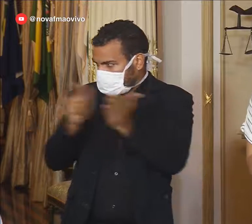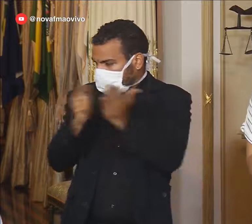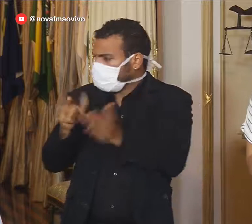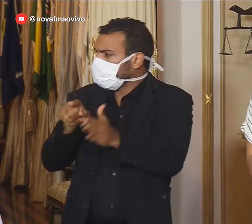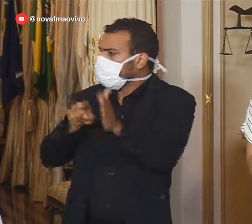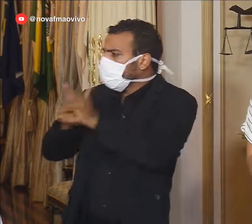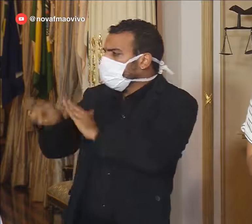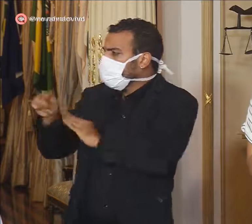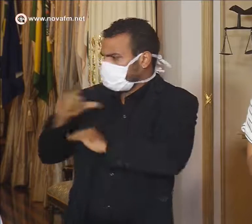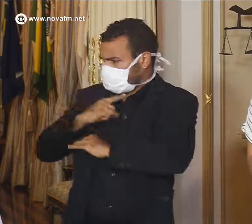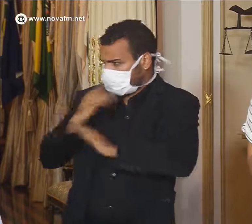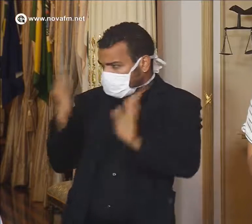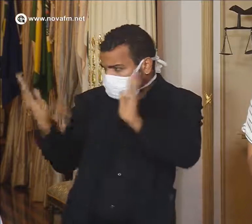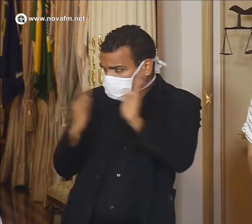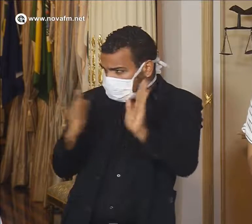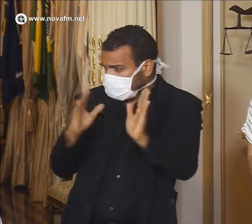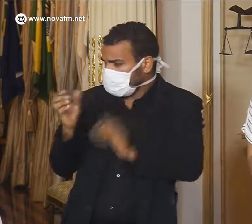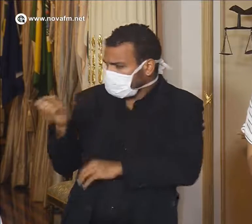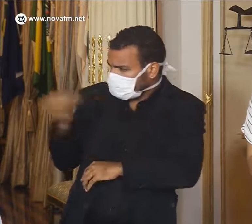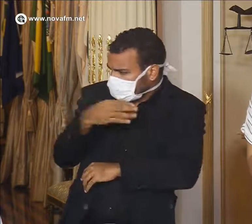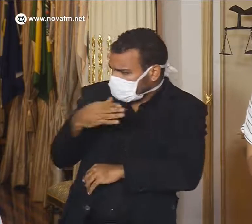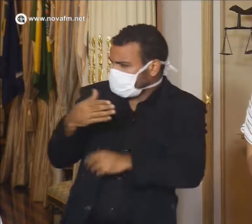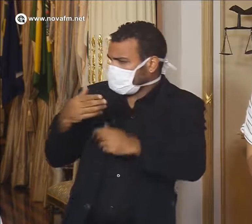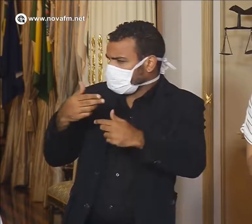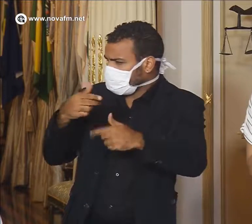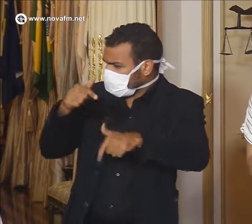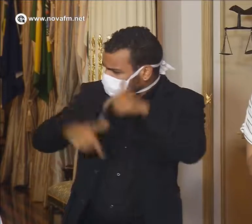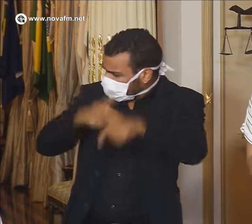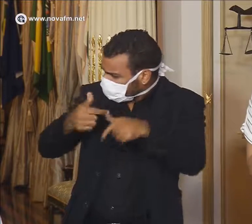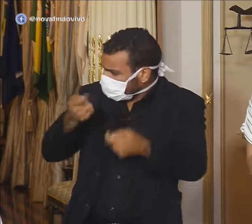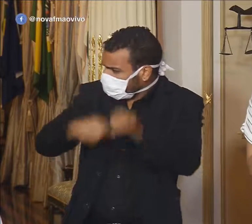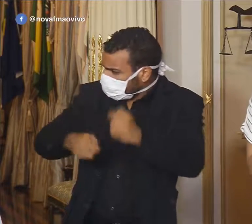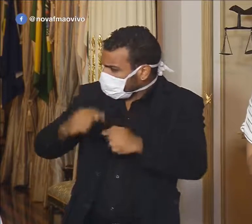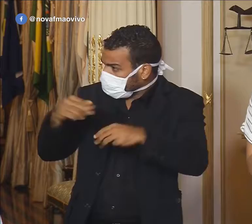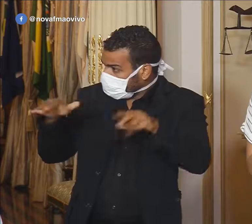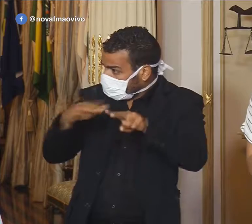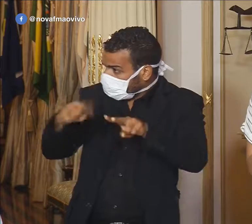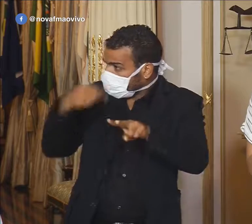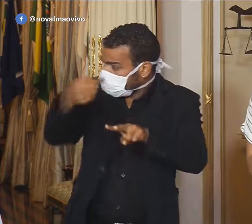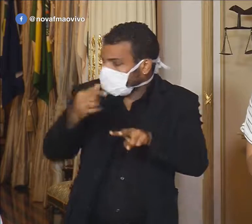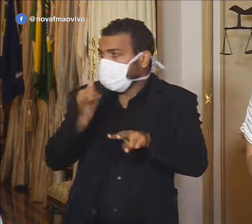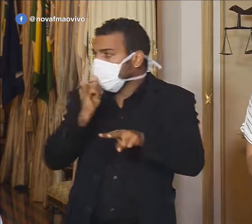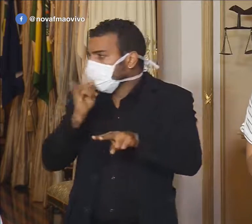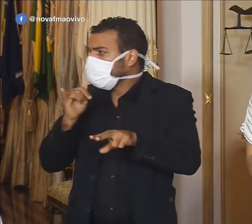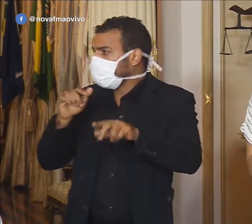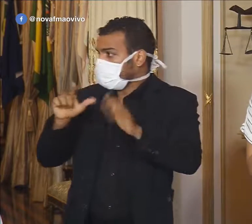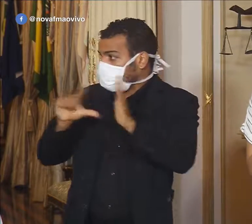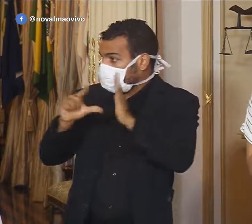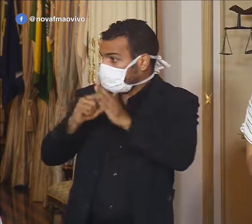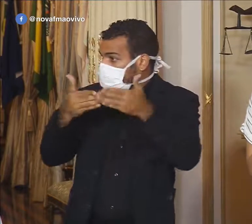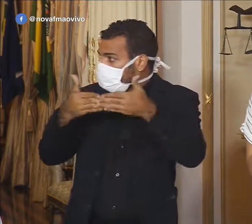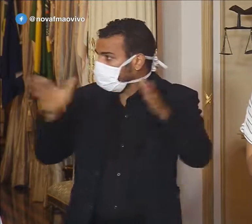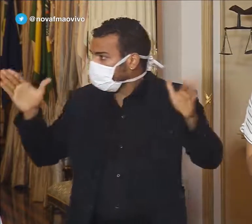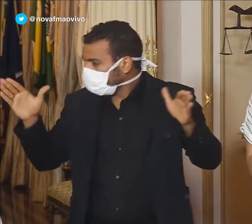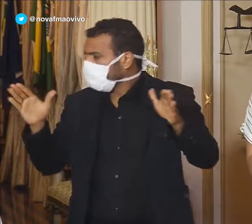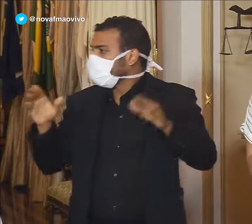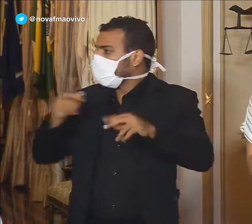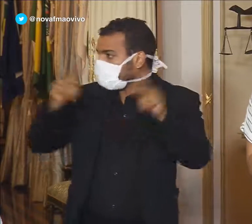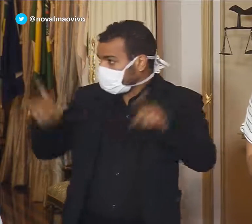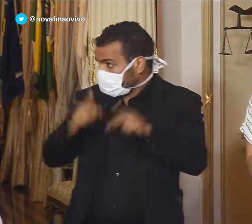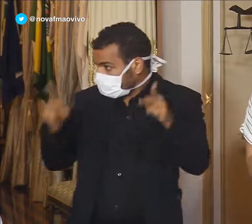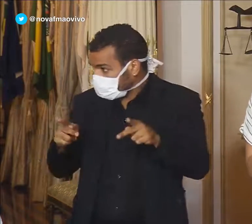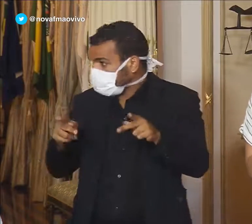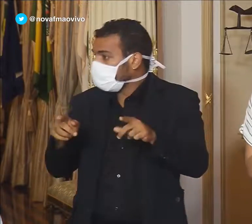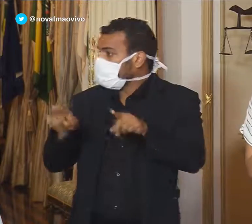Alguma previsão de abertura de novas atividades econômicas para a próxima semana, como lojas maiores do comércio varejista, shopping center